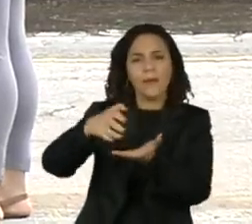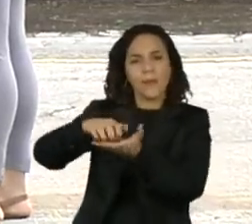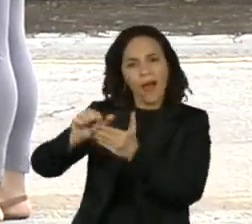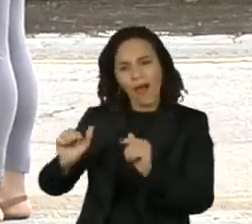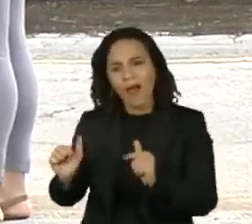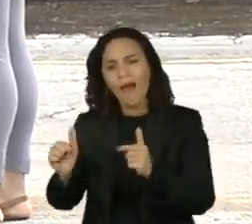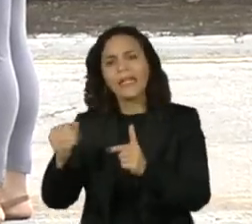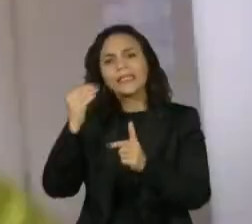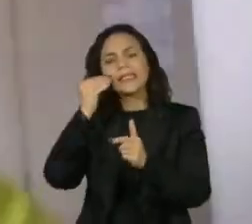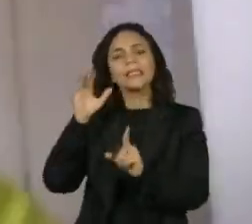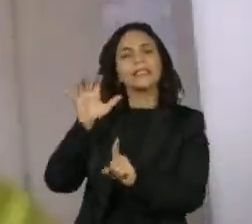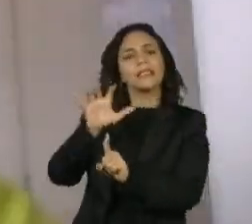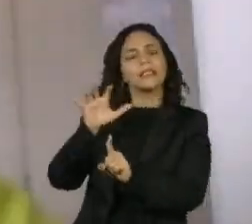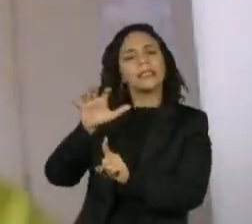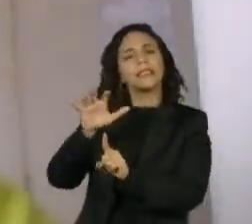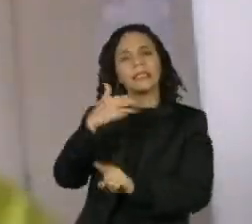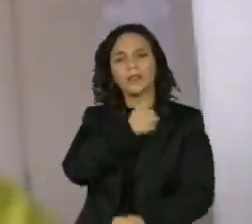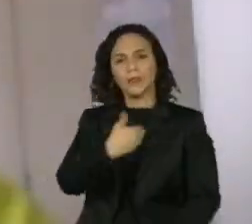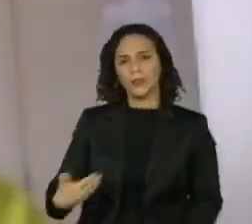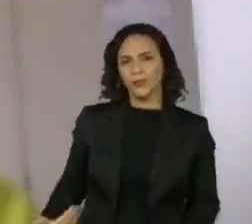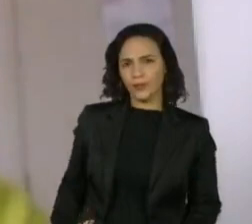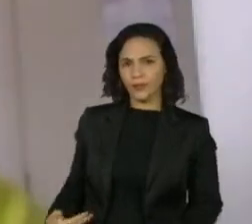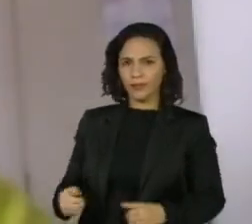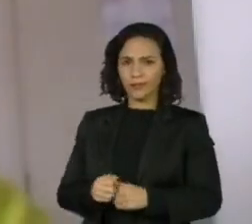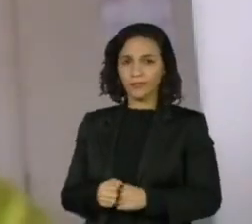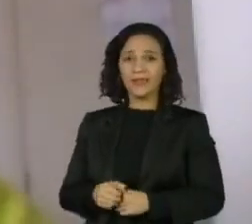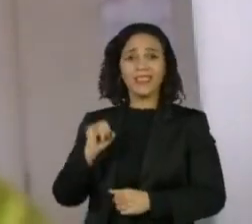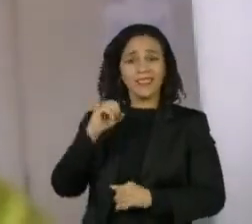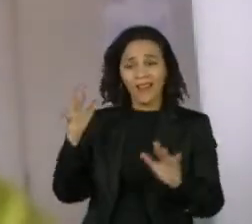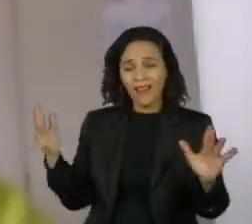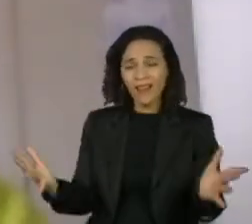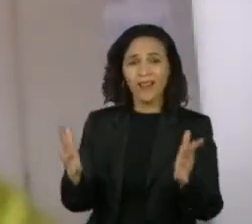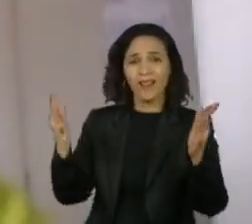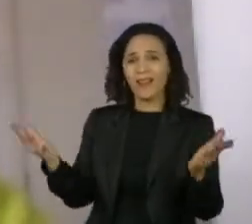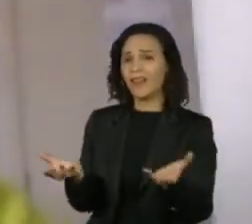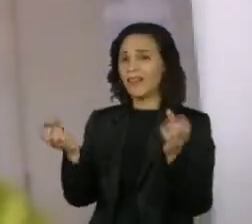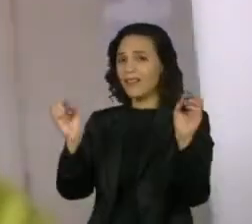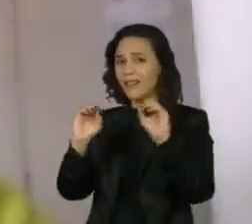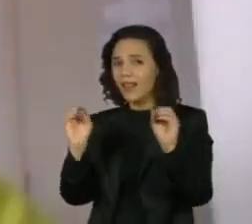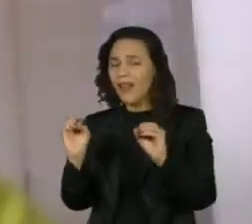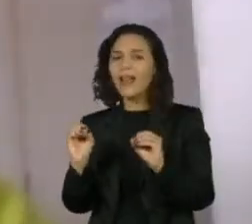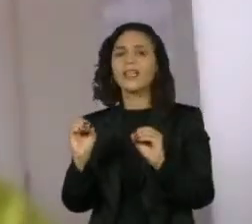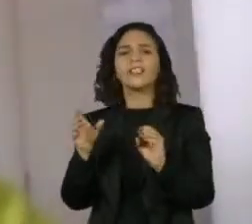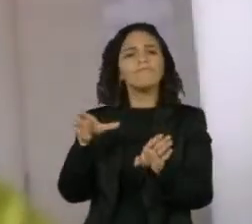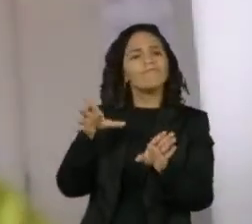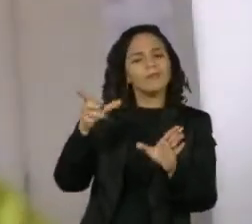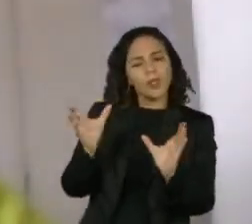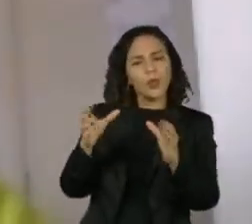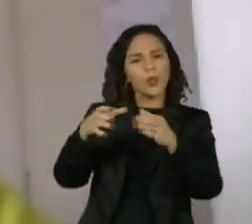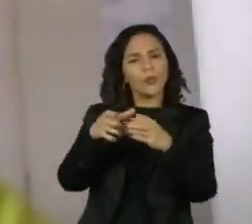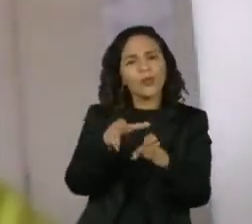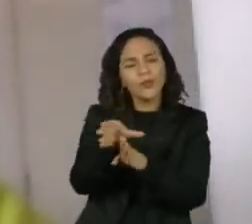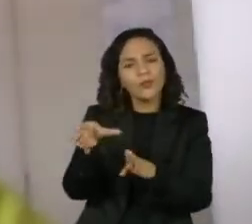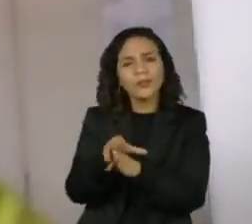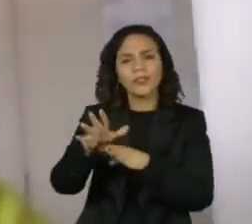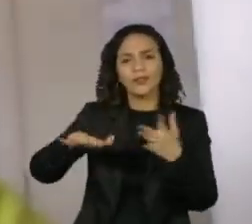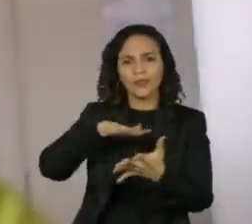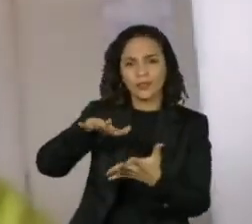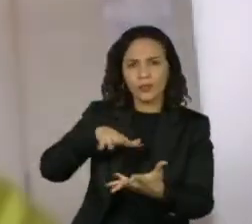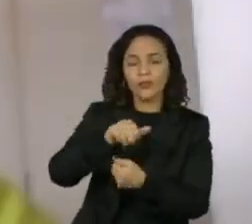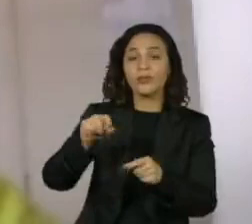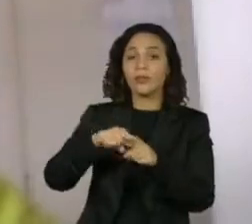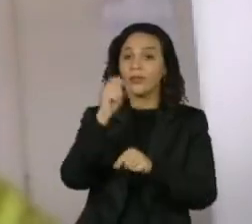pressionem o poder público. Então o fato de existir um Conselho de Desenvolvimento Sustentável e de Meio Ambiente em cada sua